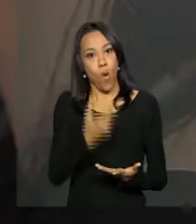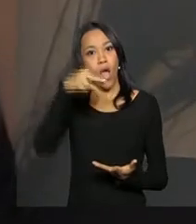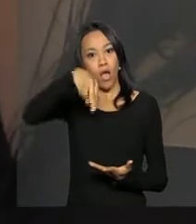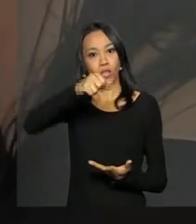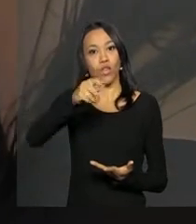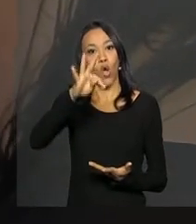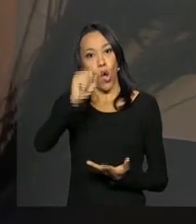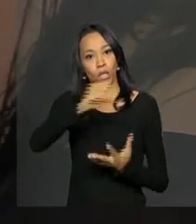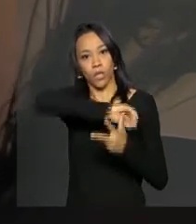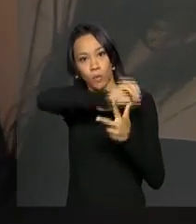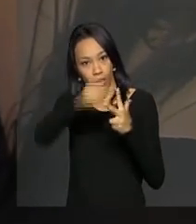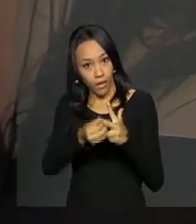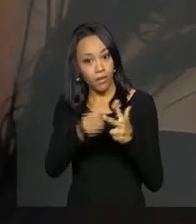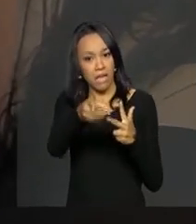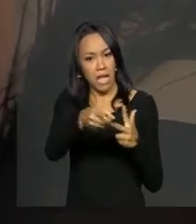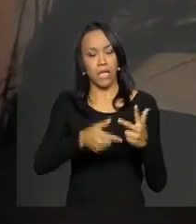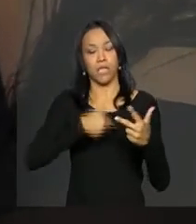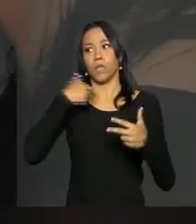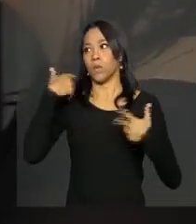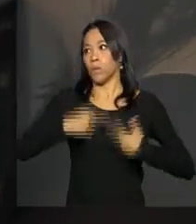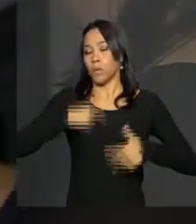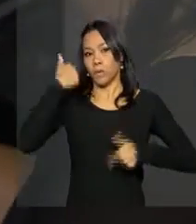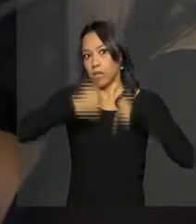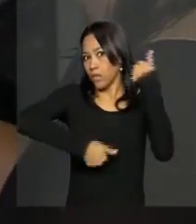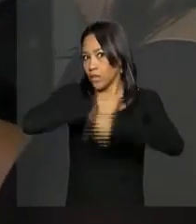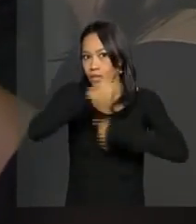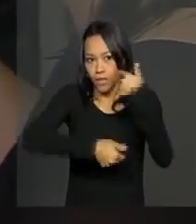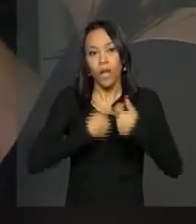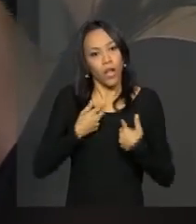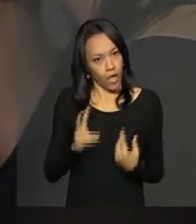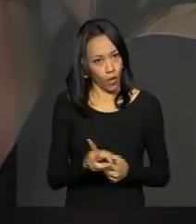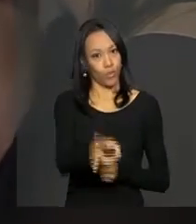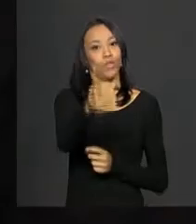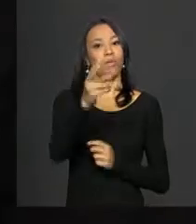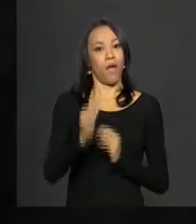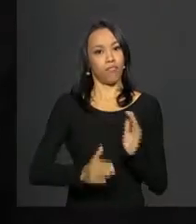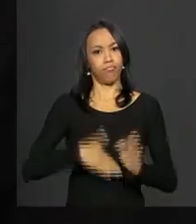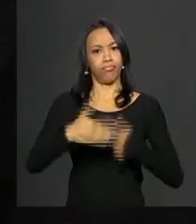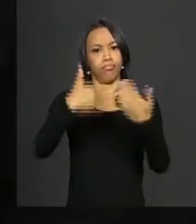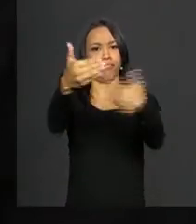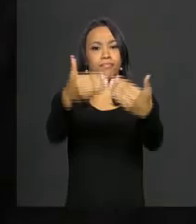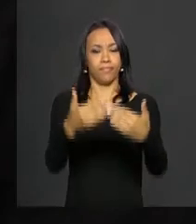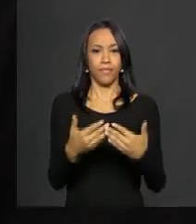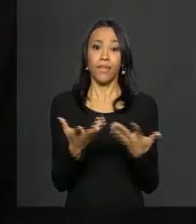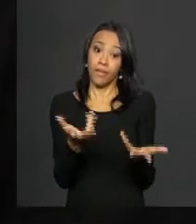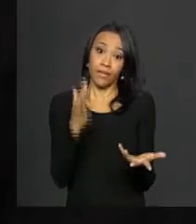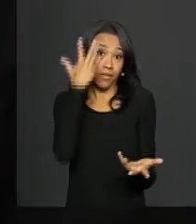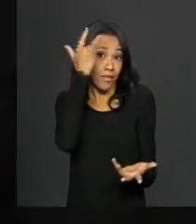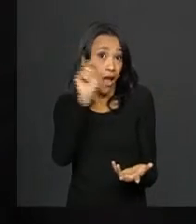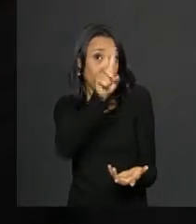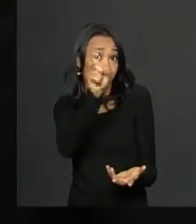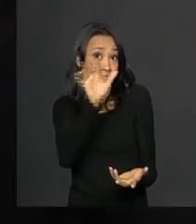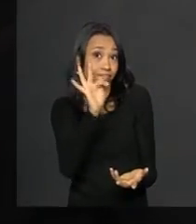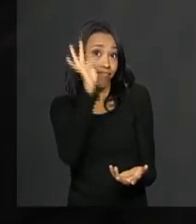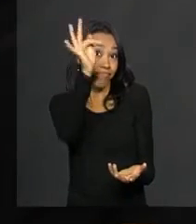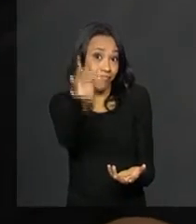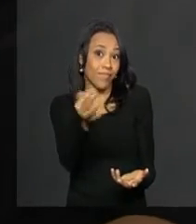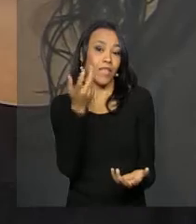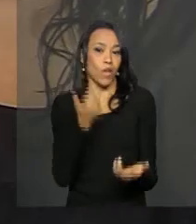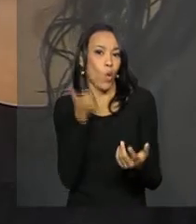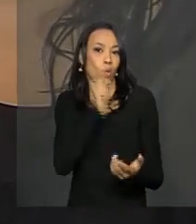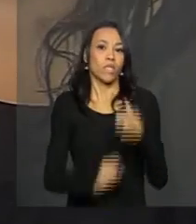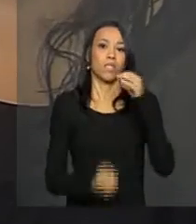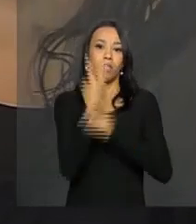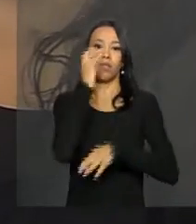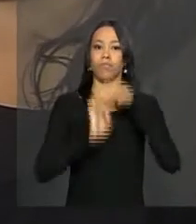no Enem. E apesar da rotina acelerada, quer continuar crescendo e quem sabe ser até dona do próprio negócio.